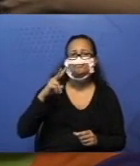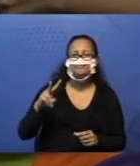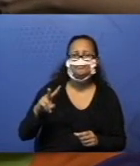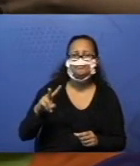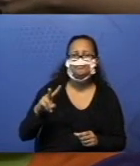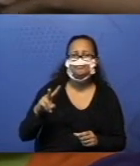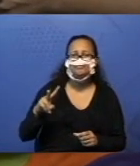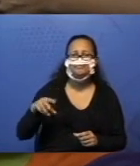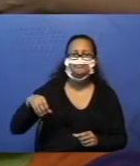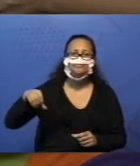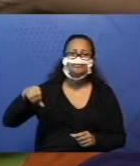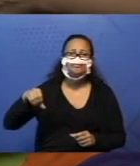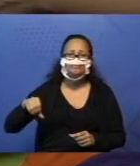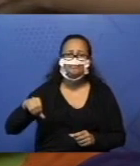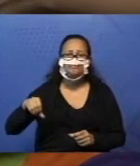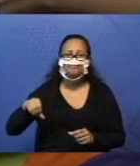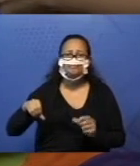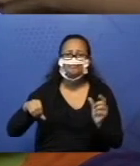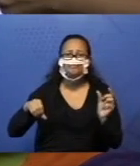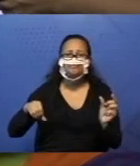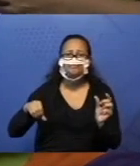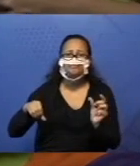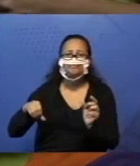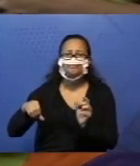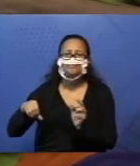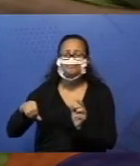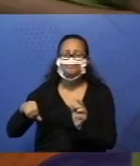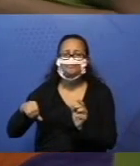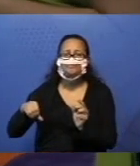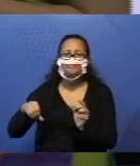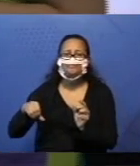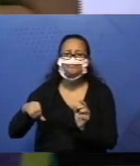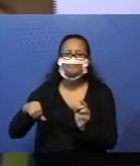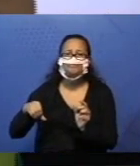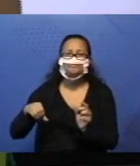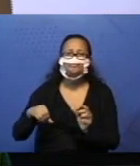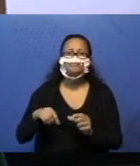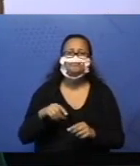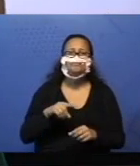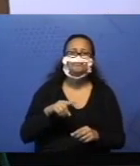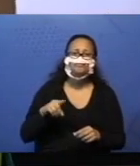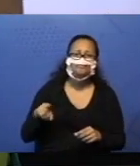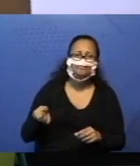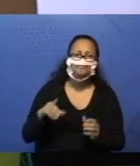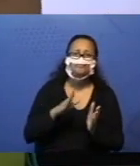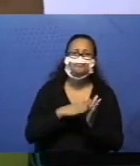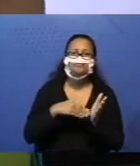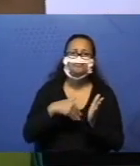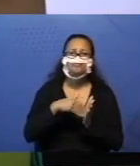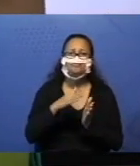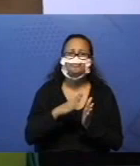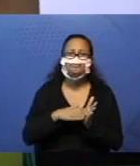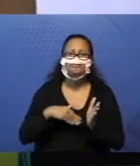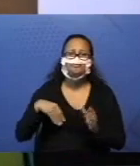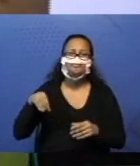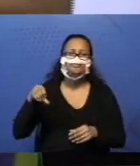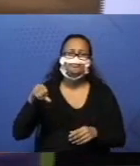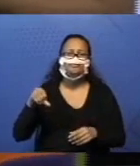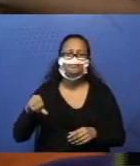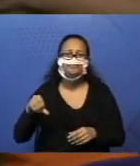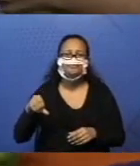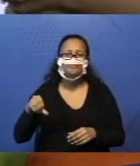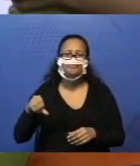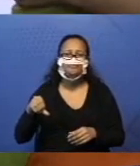9 quadrinhos. Então, você vai dar um pause e vai pintar 9 quadrinhos,